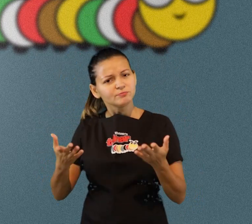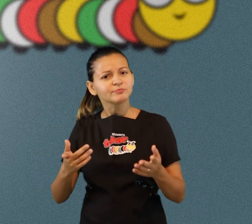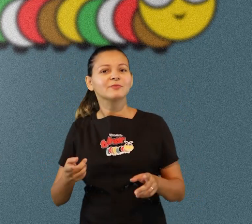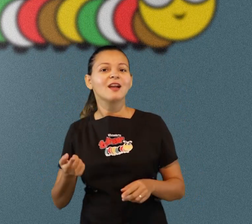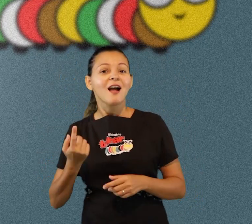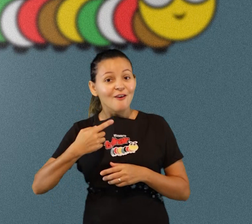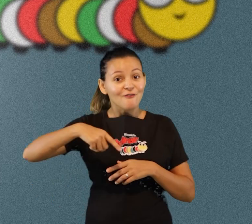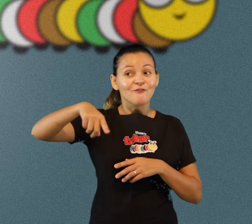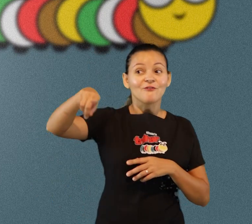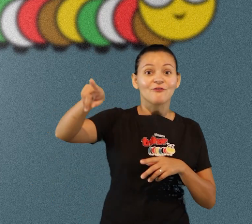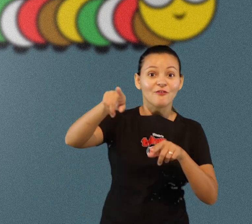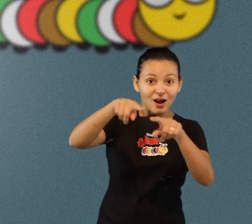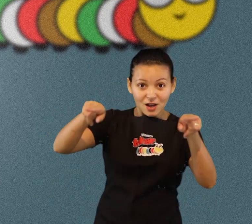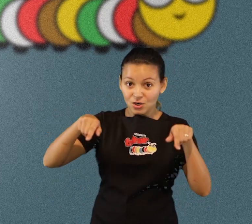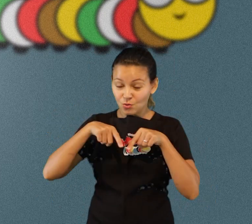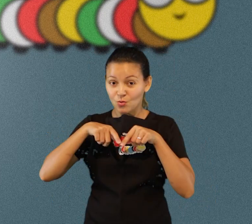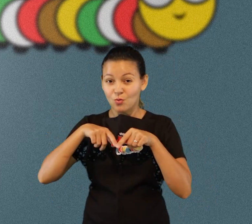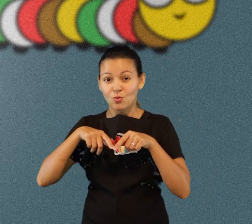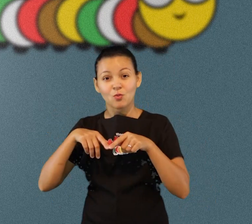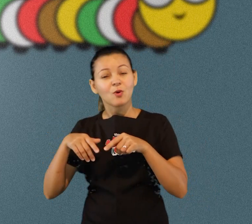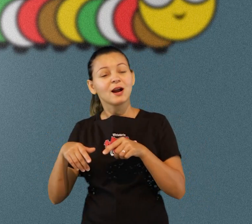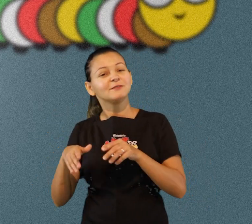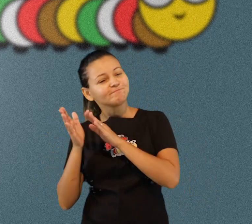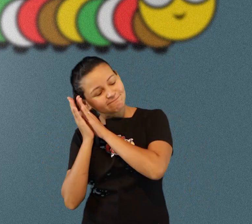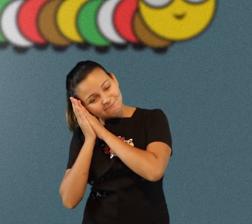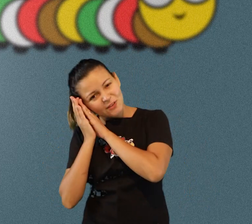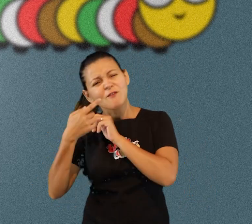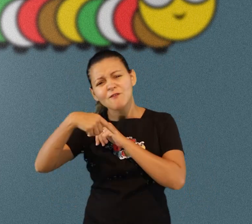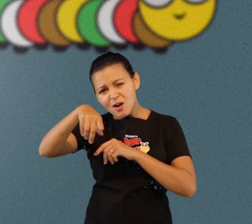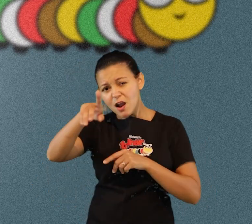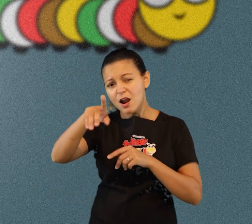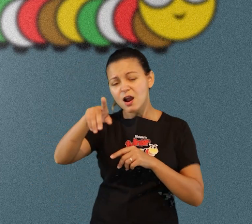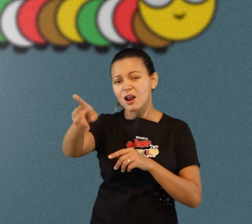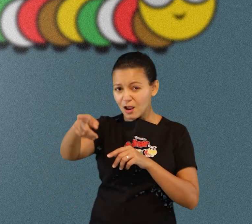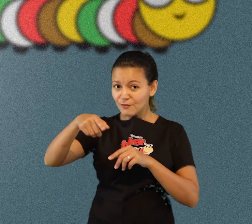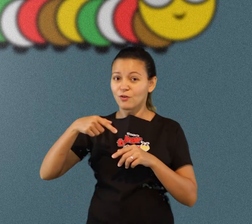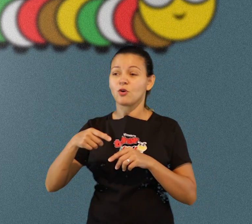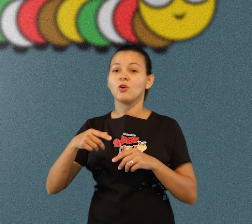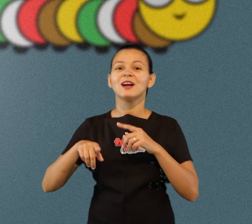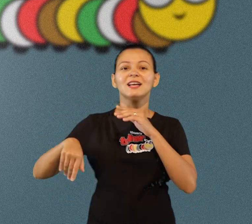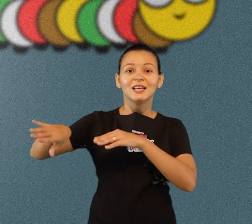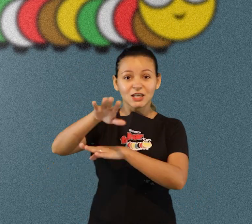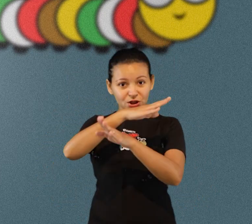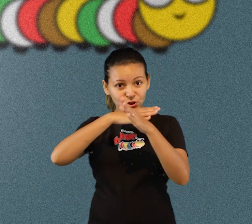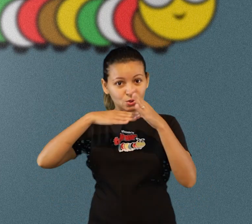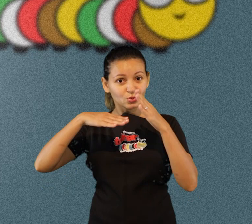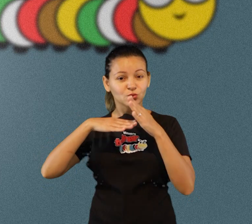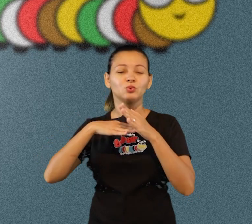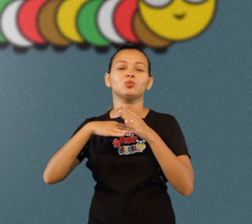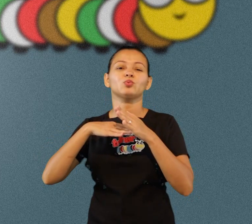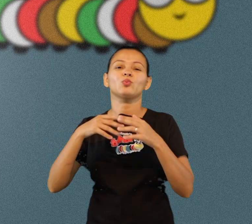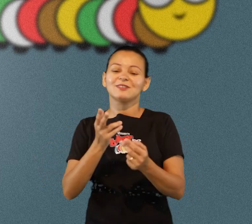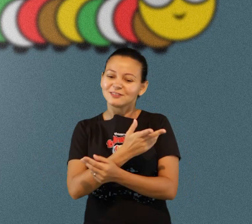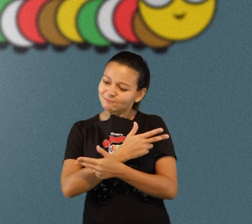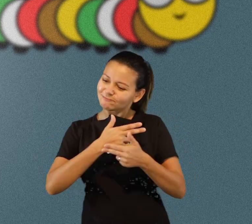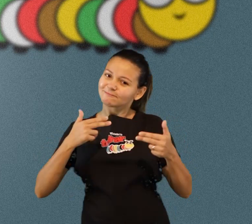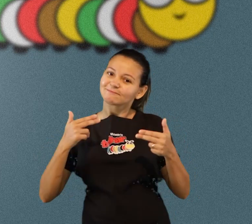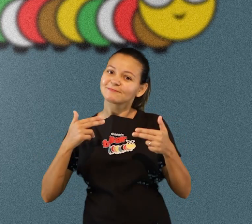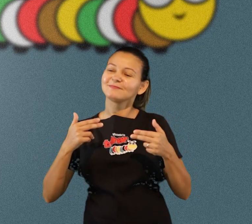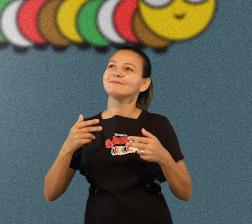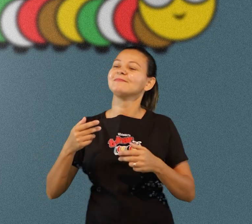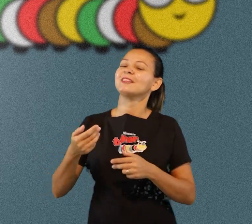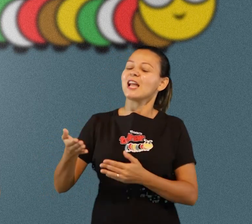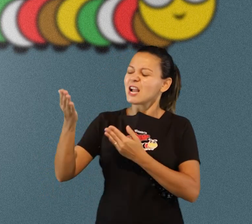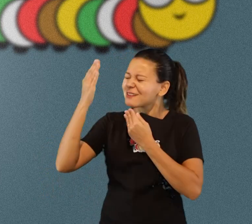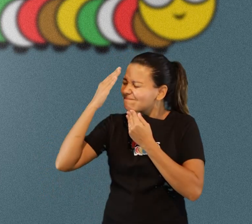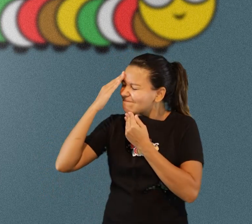você está na sala? então vai até o seu quarto e volte falando tá bom? vai terminar junto comigo vai